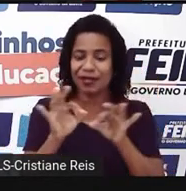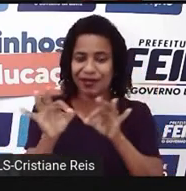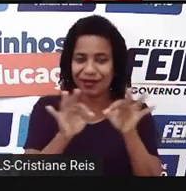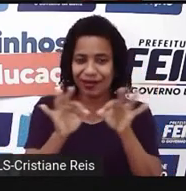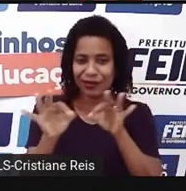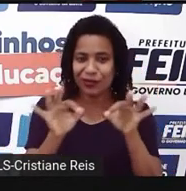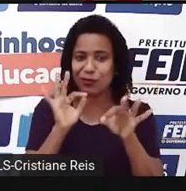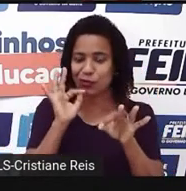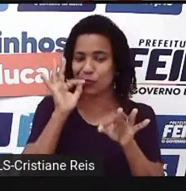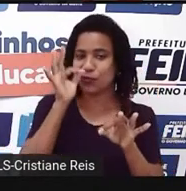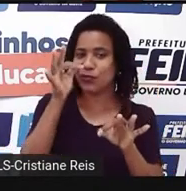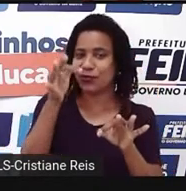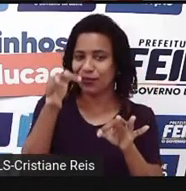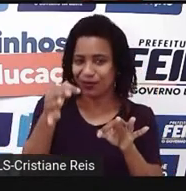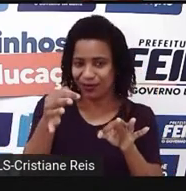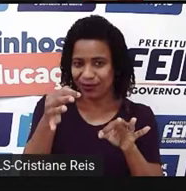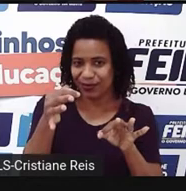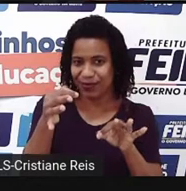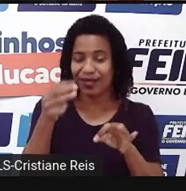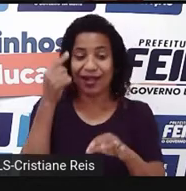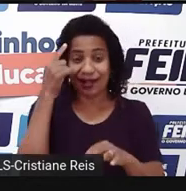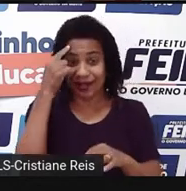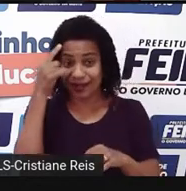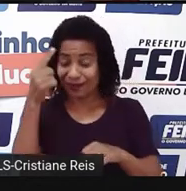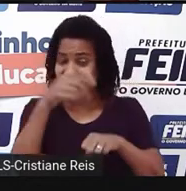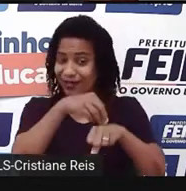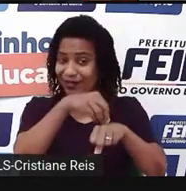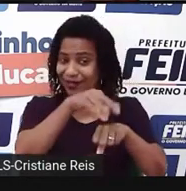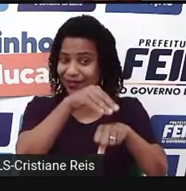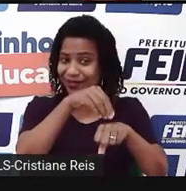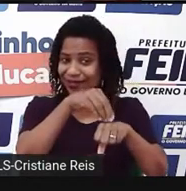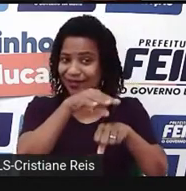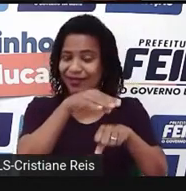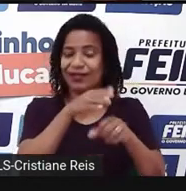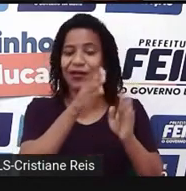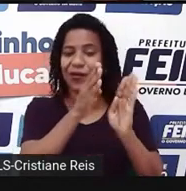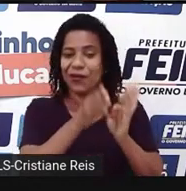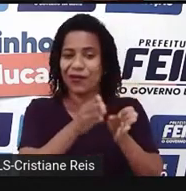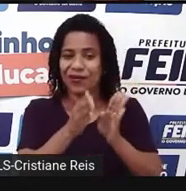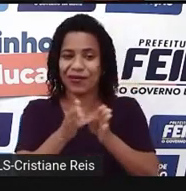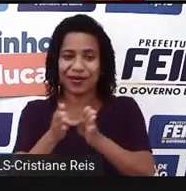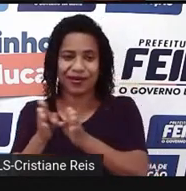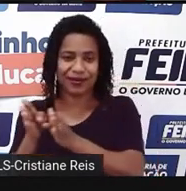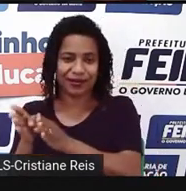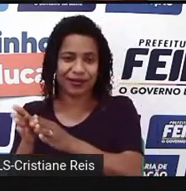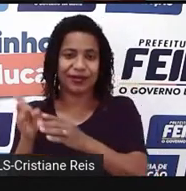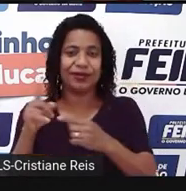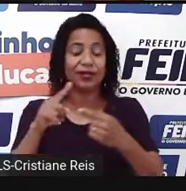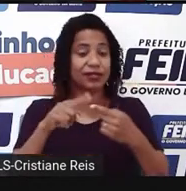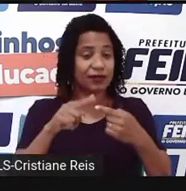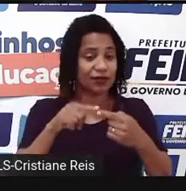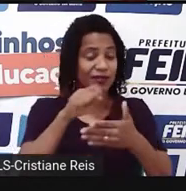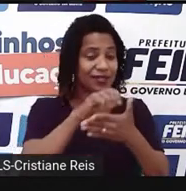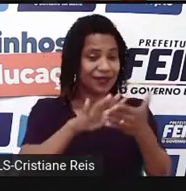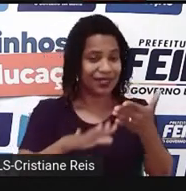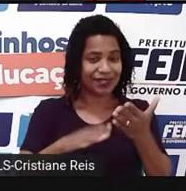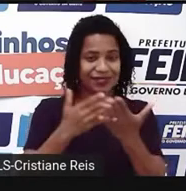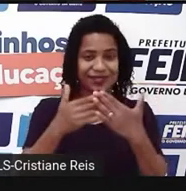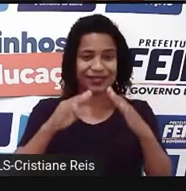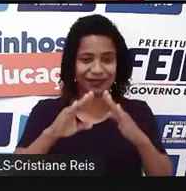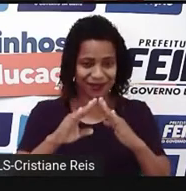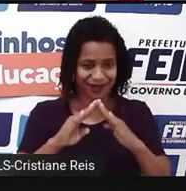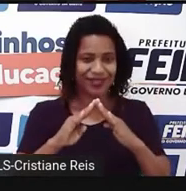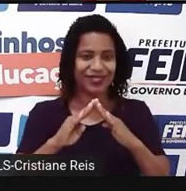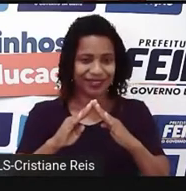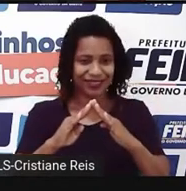Lembrando das nossas tips, nossas dicas de organização. Quando você for realizar atividade de classe,